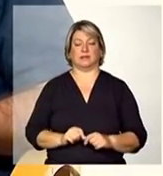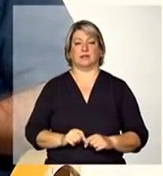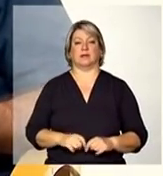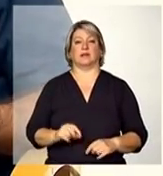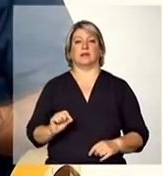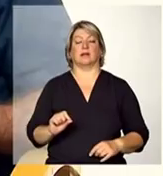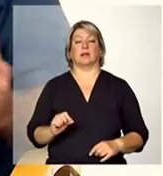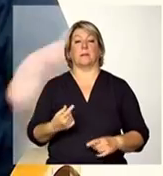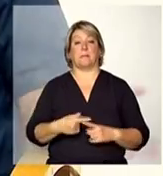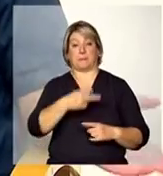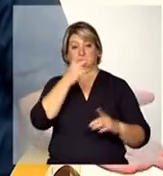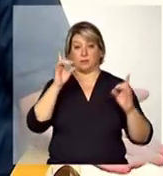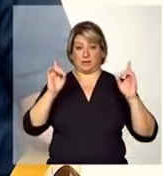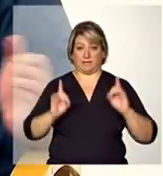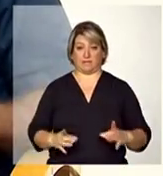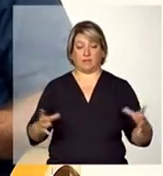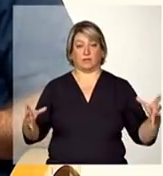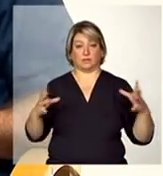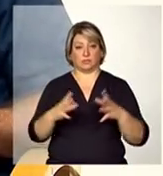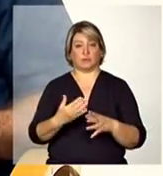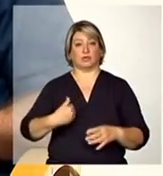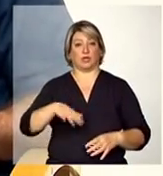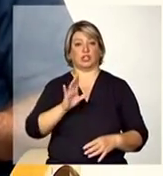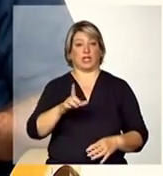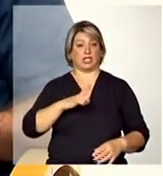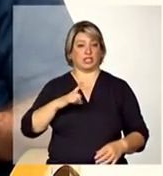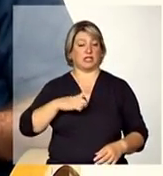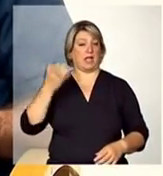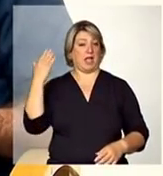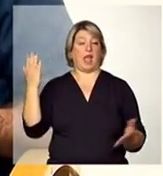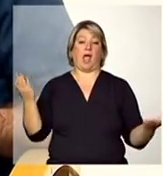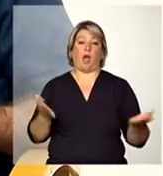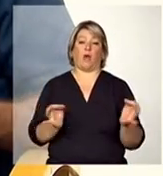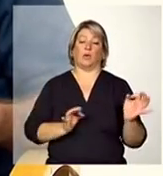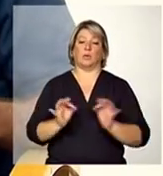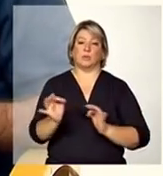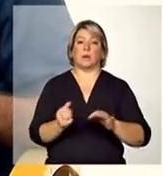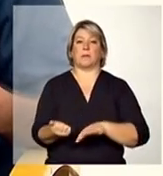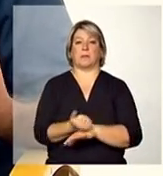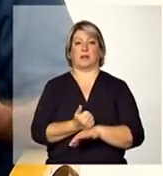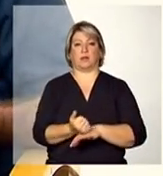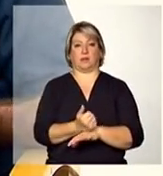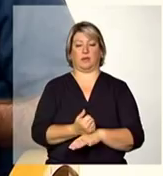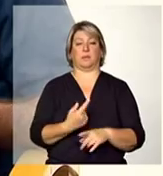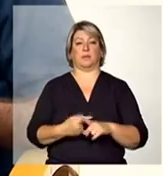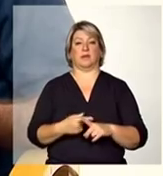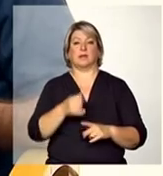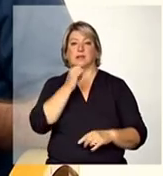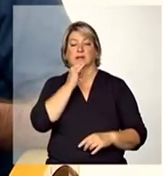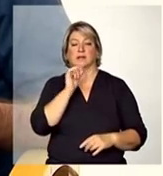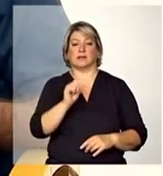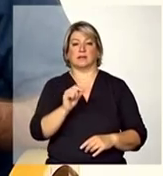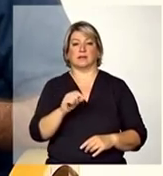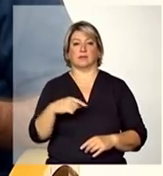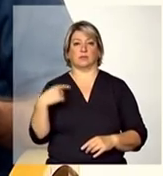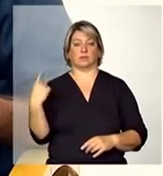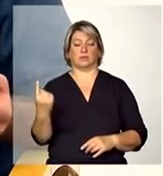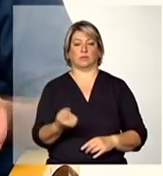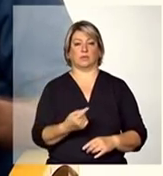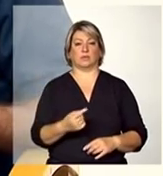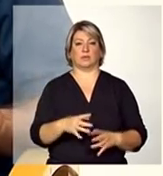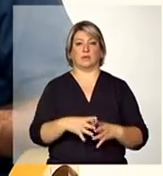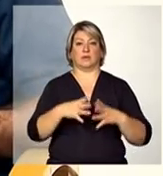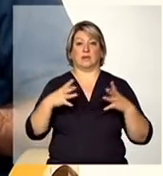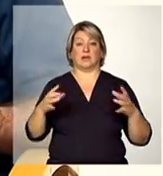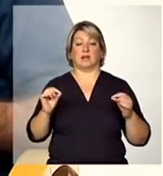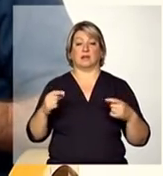deficiência e como a Mariana já citou antes e como a gente vem conversando eles são caracterizados por grandes instituições elas estão